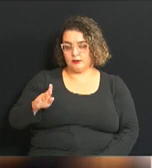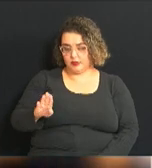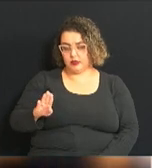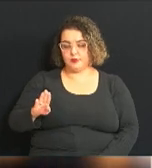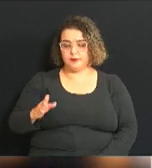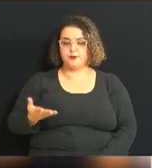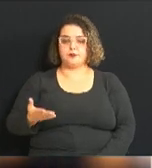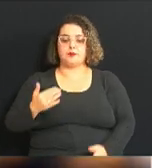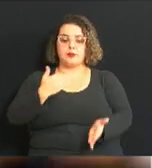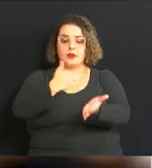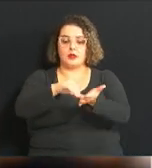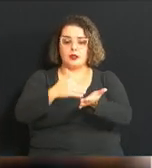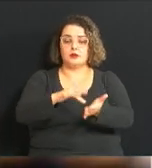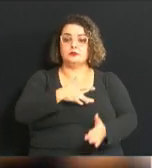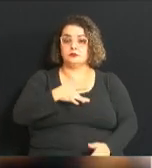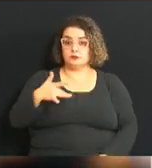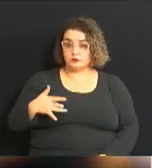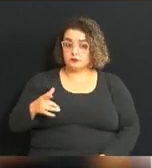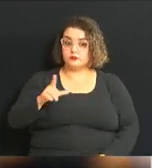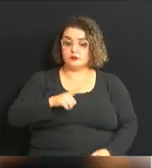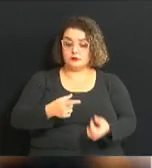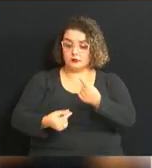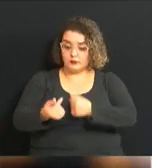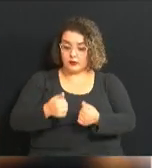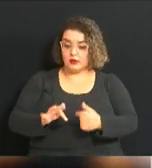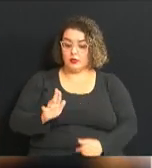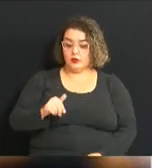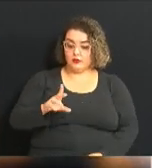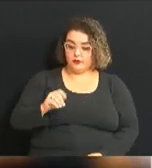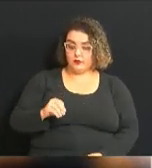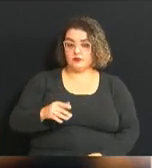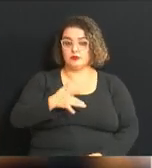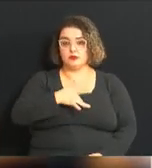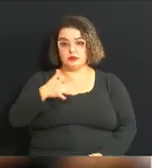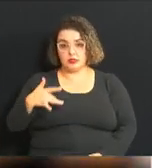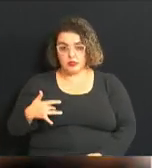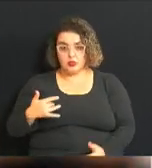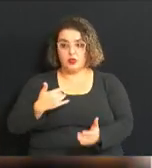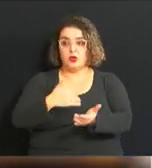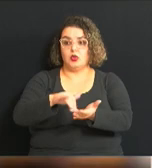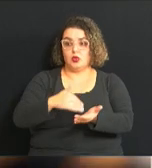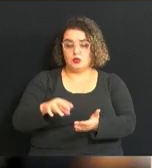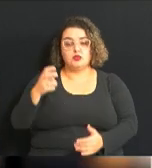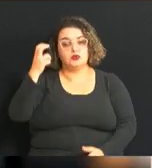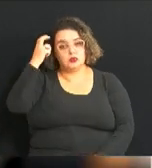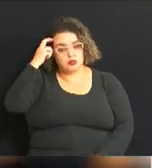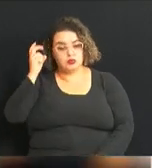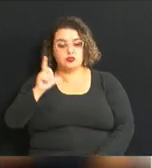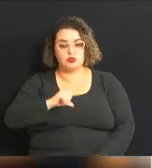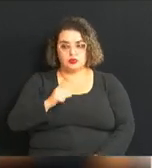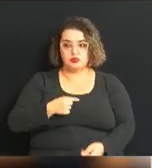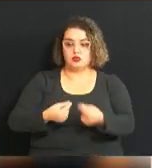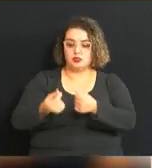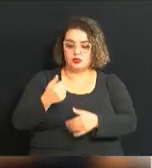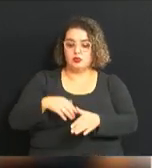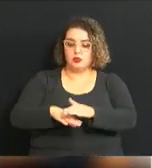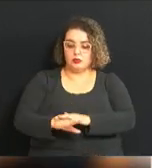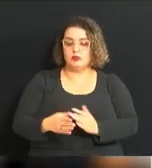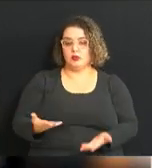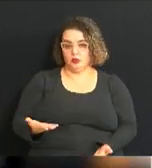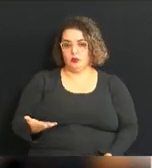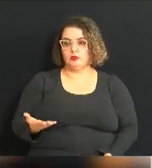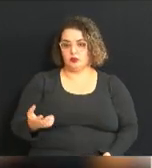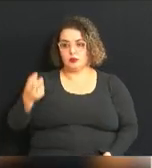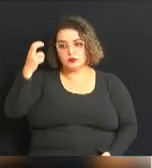Secretaria da Saúde tem o seu Fundo Municipal de Saúde, a Secretaria de Cultura tem o seu Fundo da Cultura. Então, há